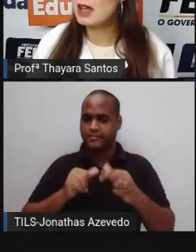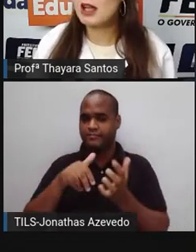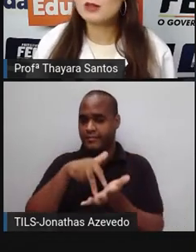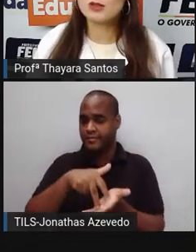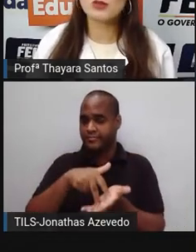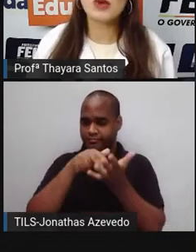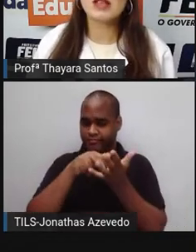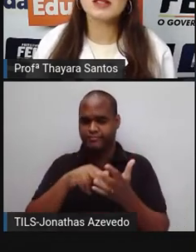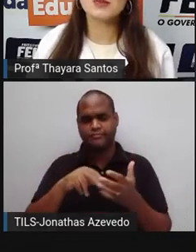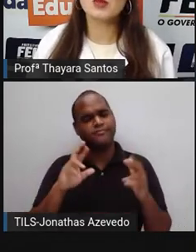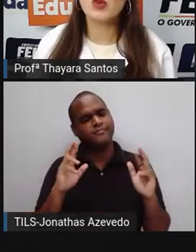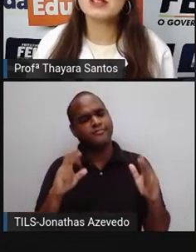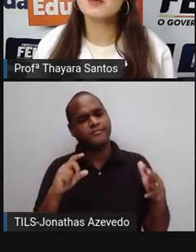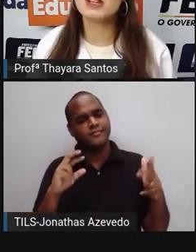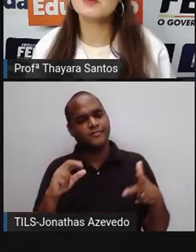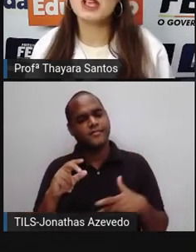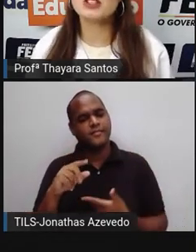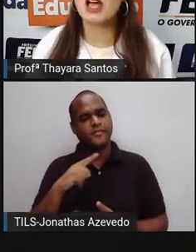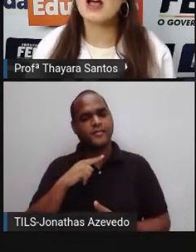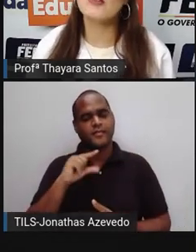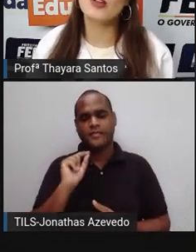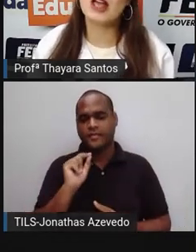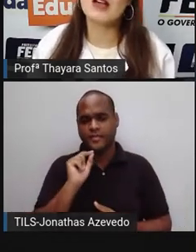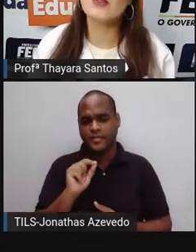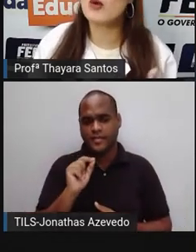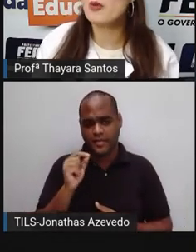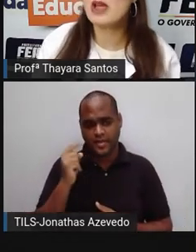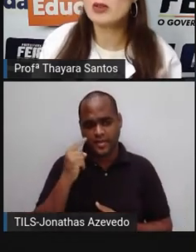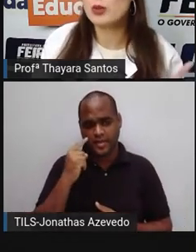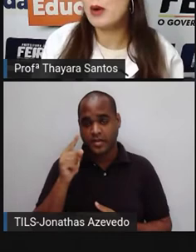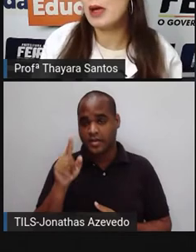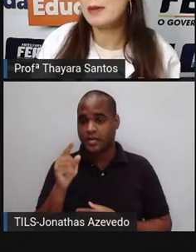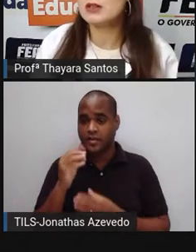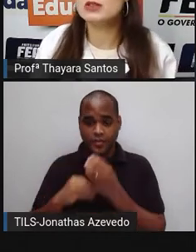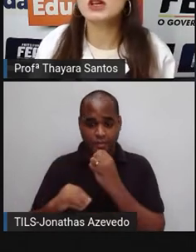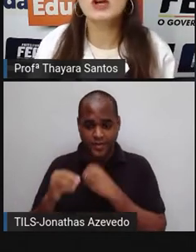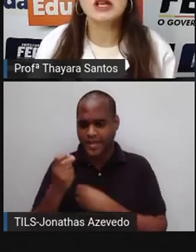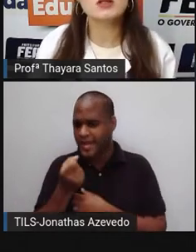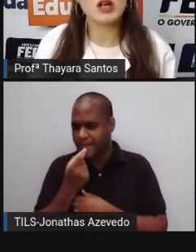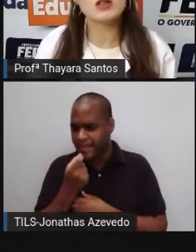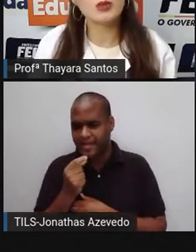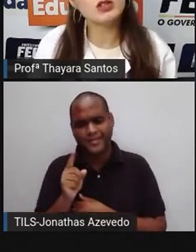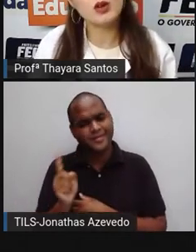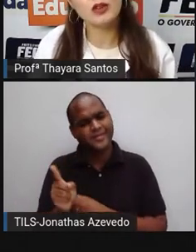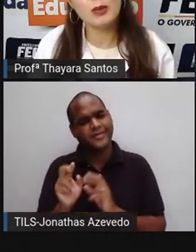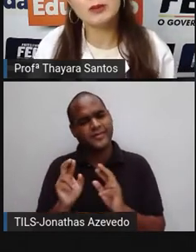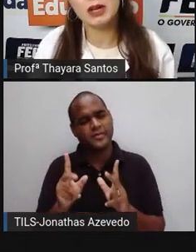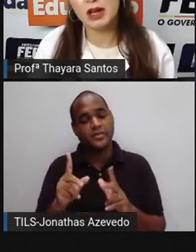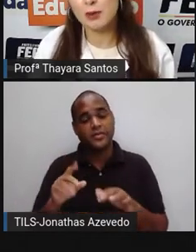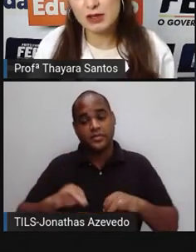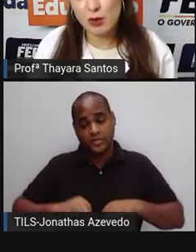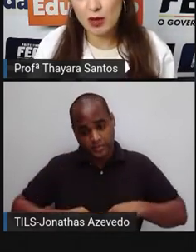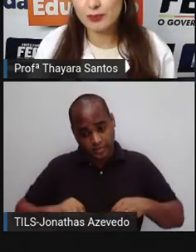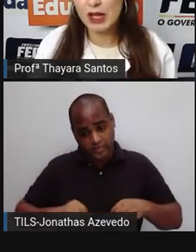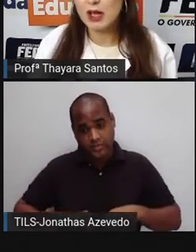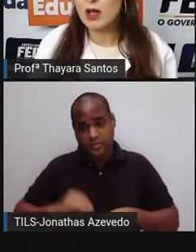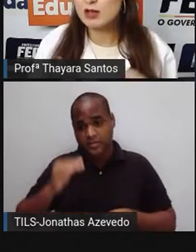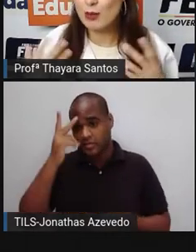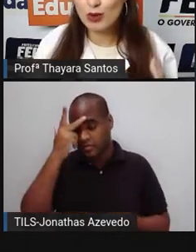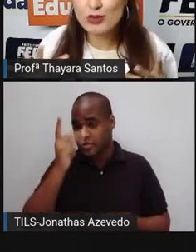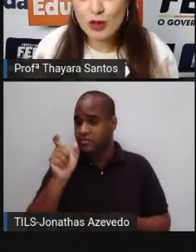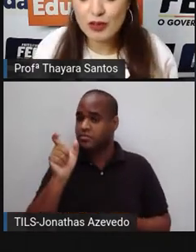nesses casos, não é simplesmente... Ah, vou lá, vou comer, vou tomar um remédio. Não. Isso causa muito sofrimento para aquela pessoa.